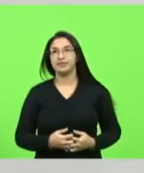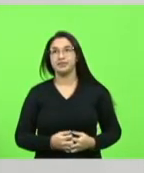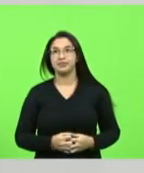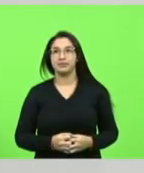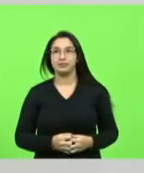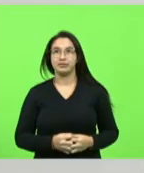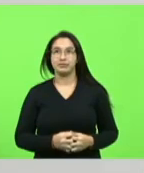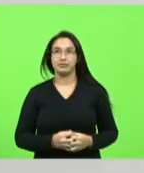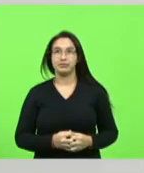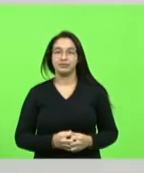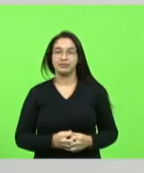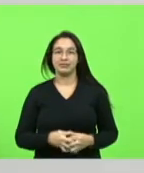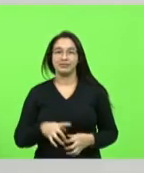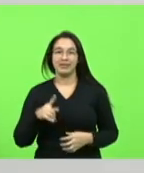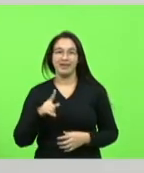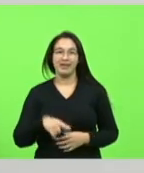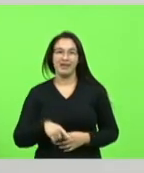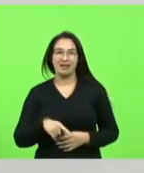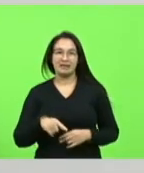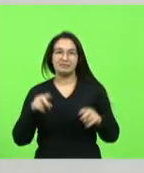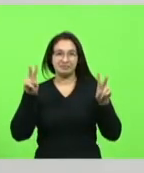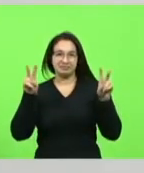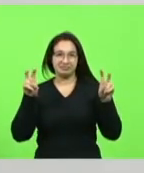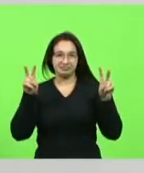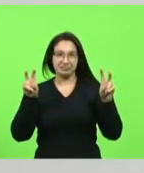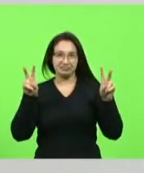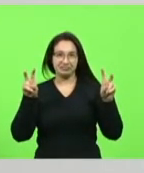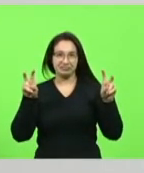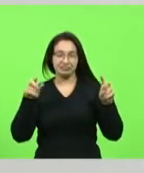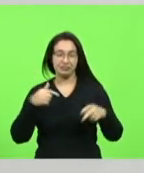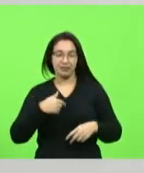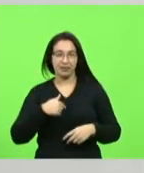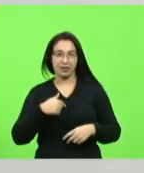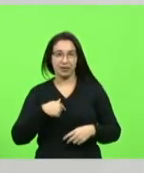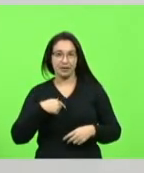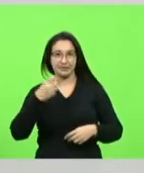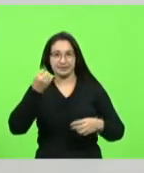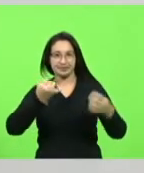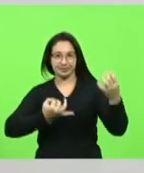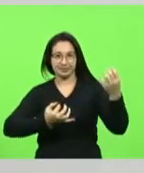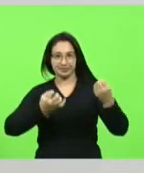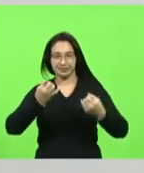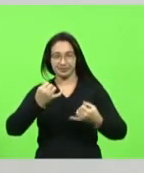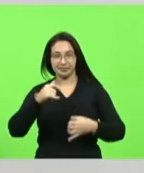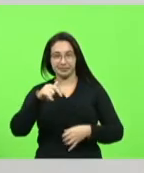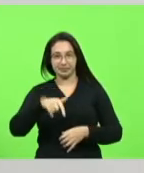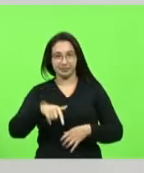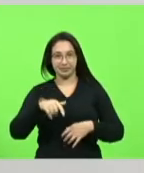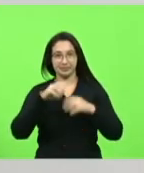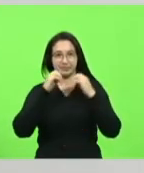é uma bandeira que eu quero que estou trazendo aqui para a assembleia legislativa